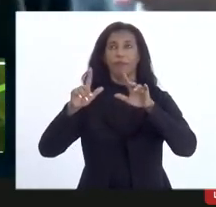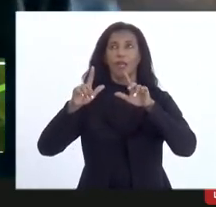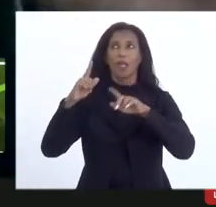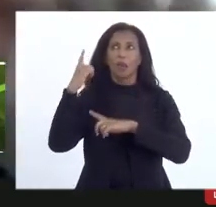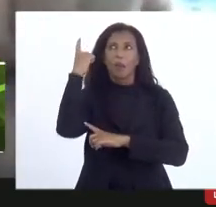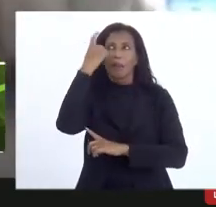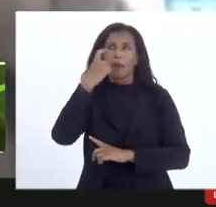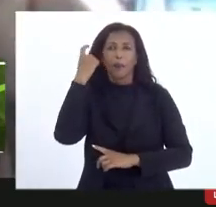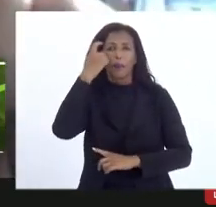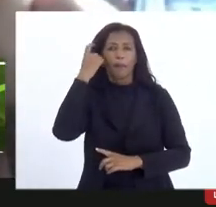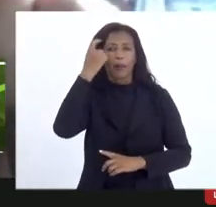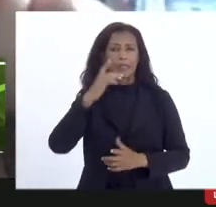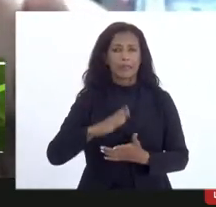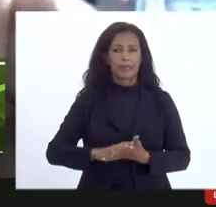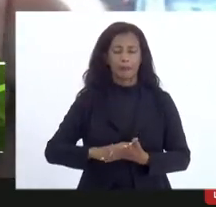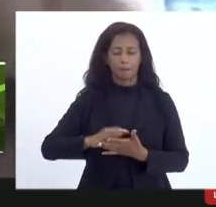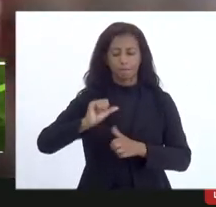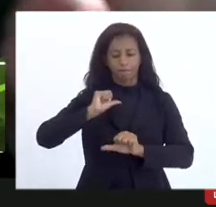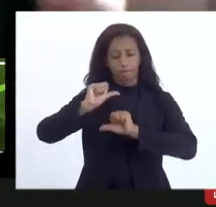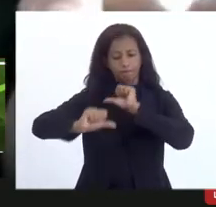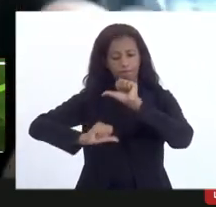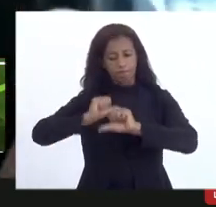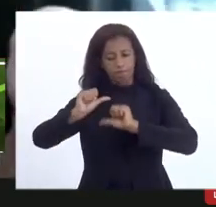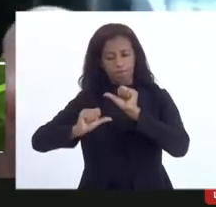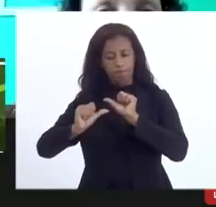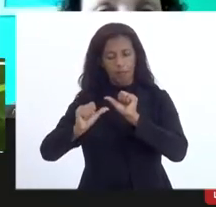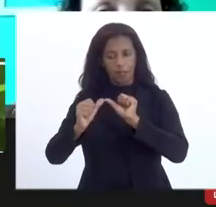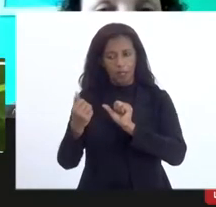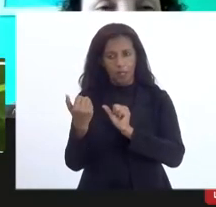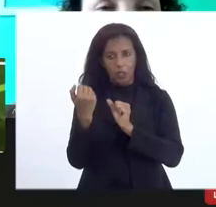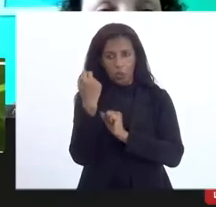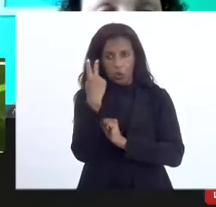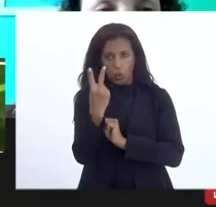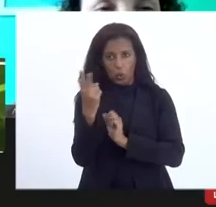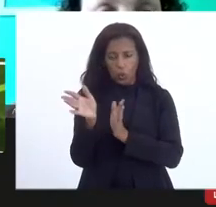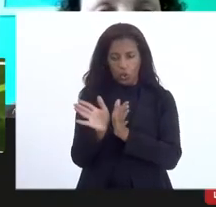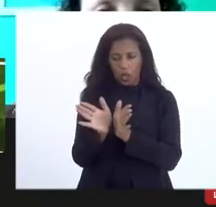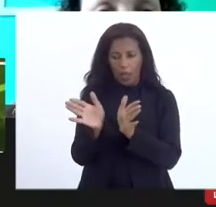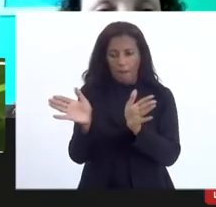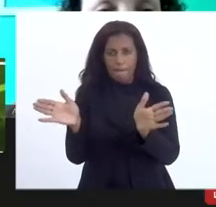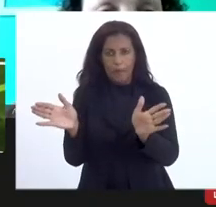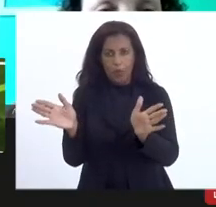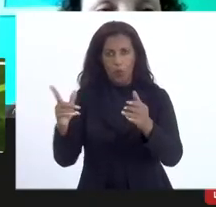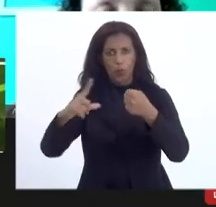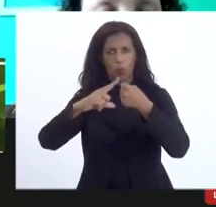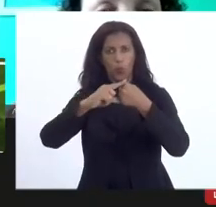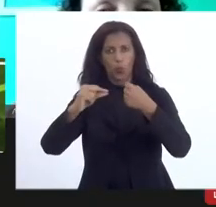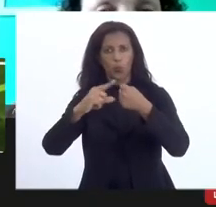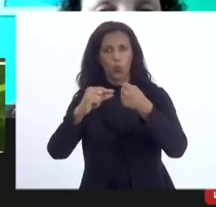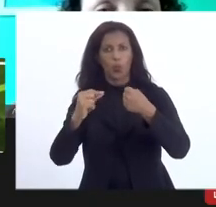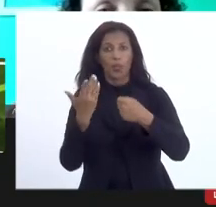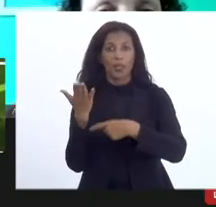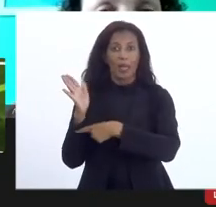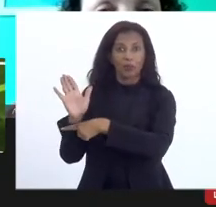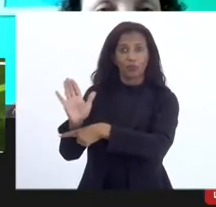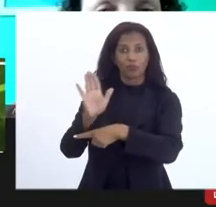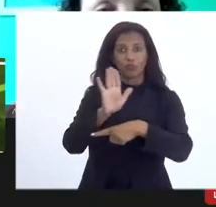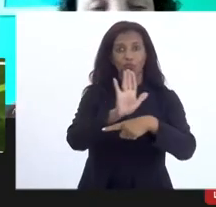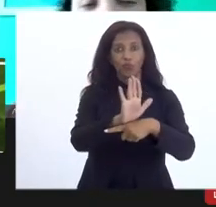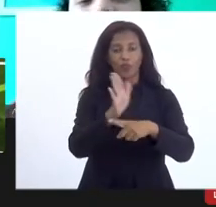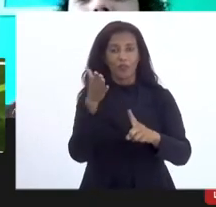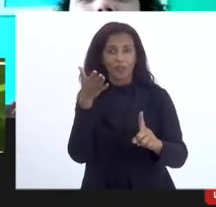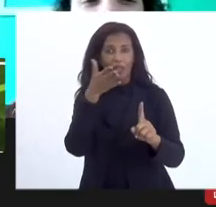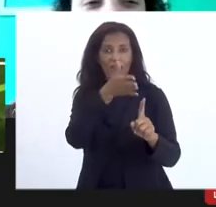preocupação ser transformada em duas linhas num artigo que contemplam ela e fazem